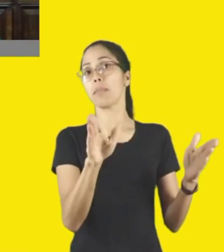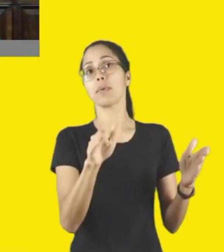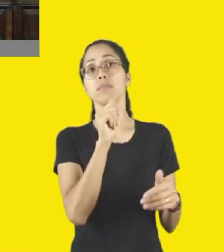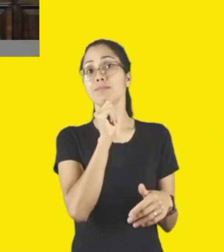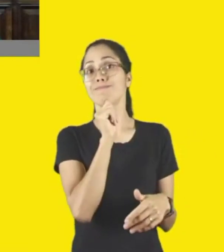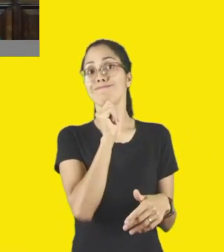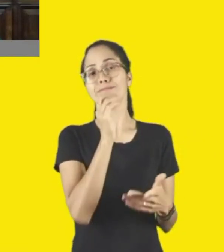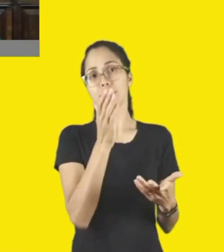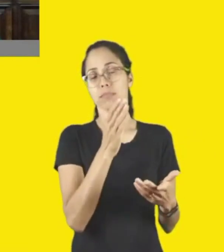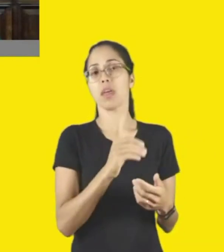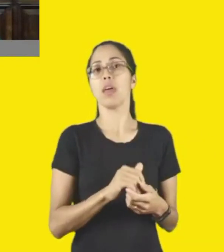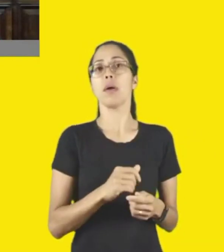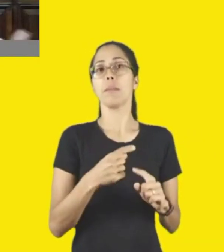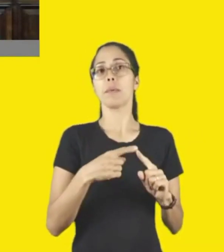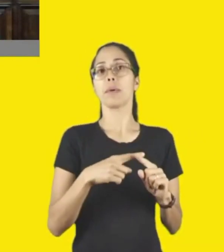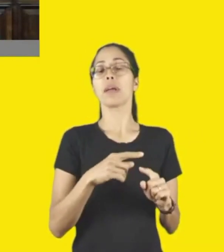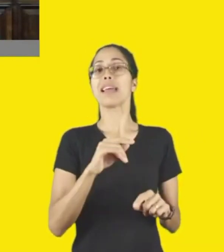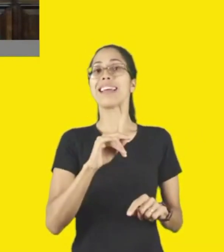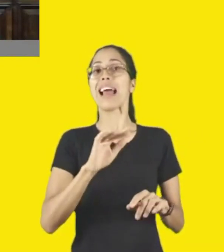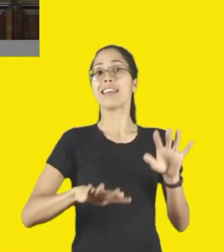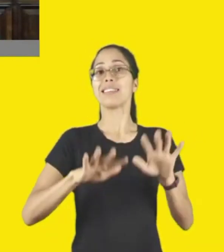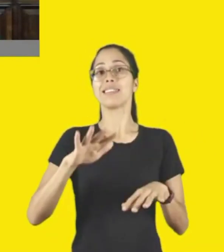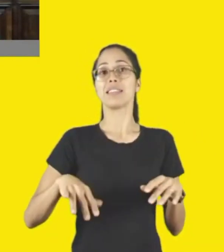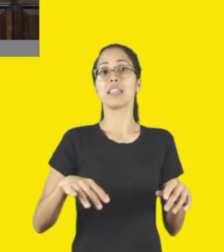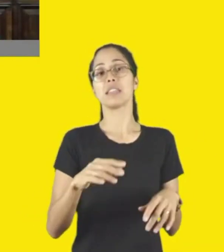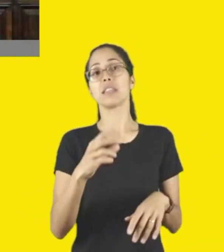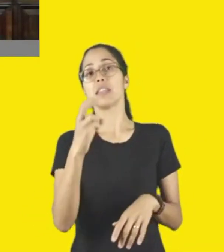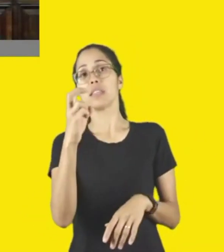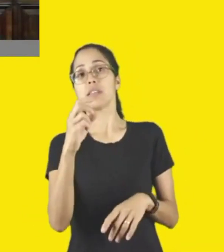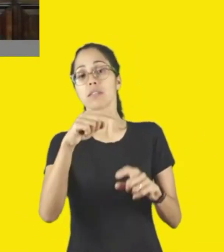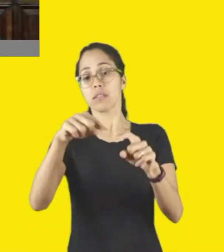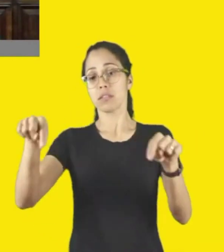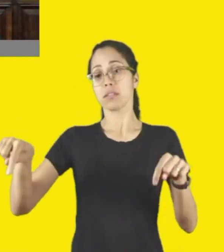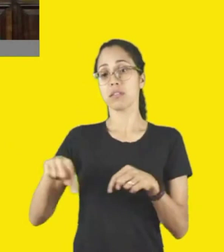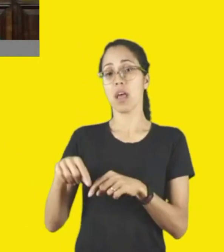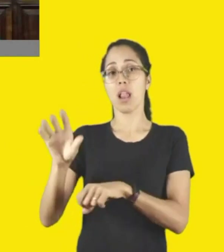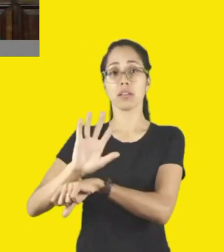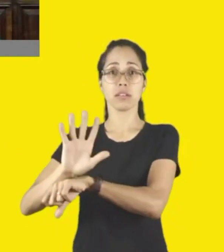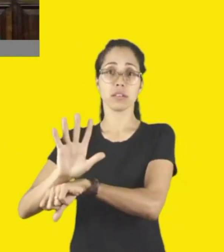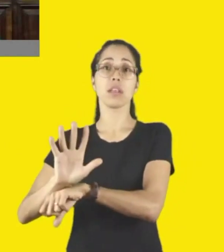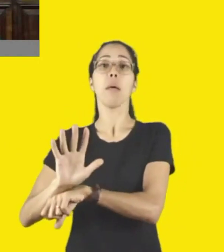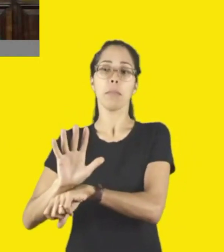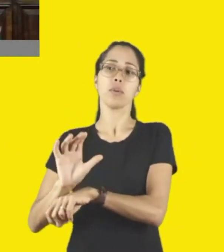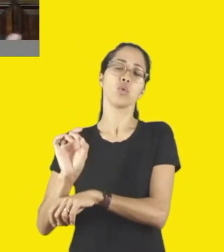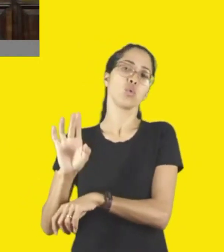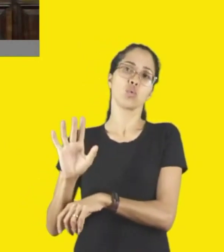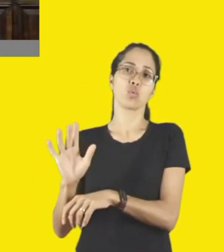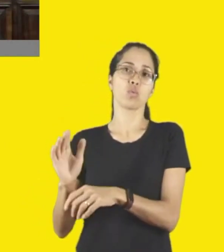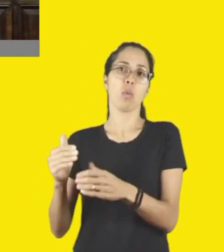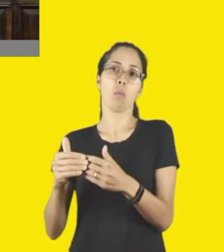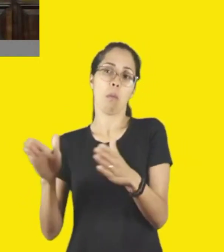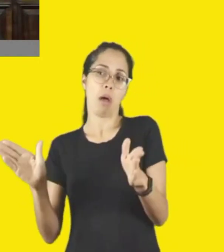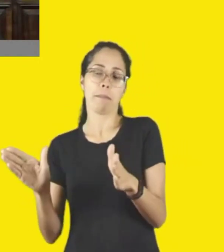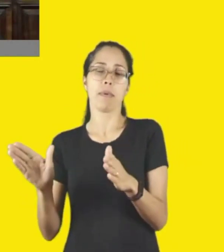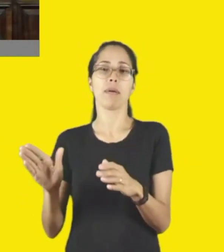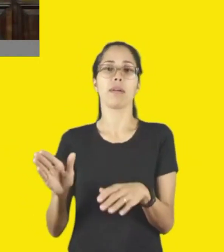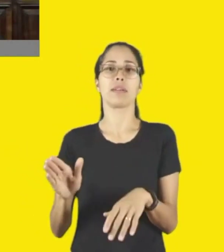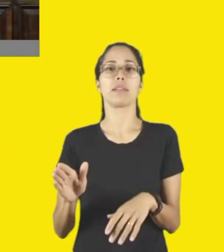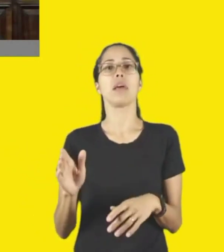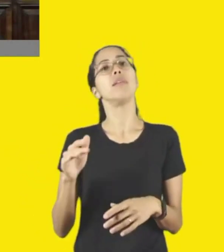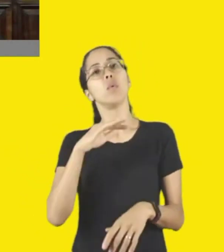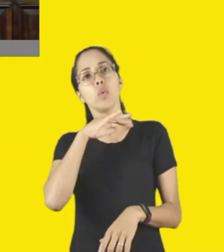dez salas que estão funcionando. Então, cinco salas, quatro salas, isso é muito ruim. A gente vê o